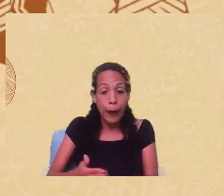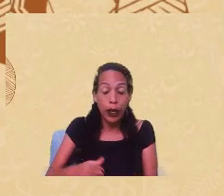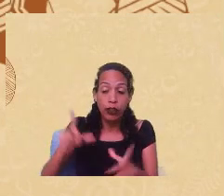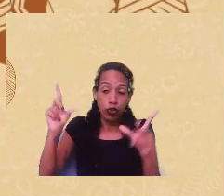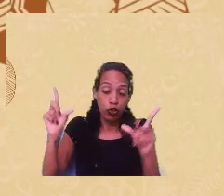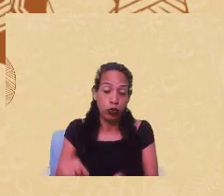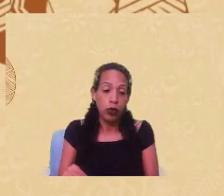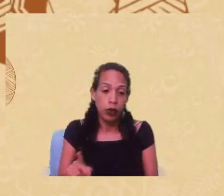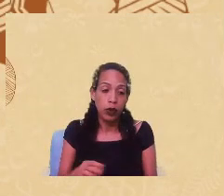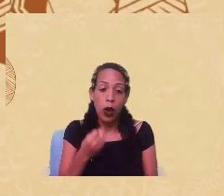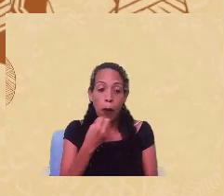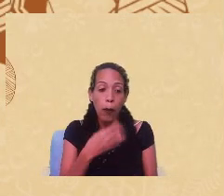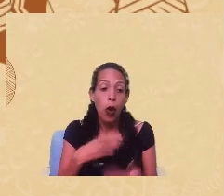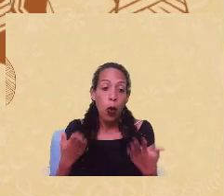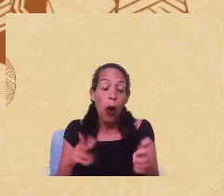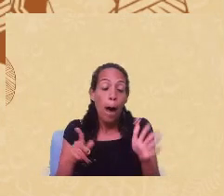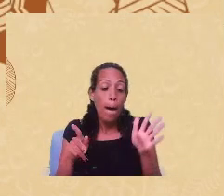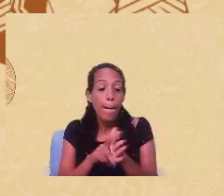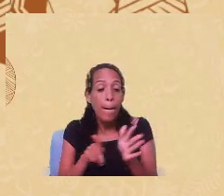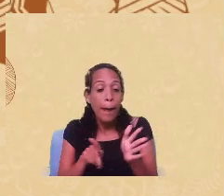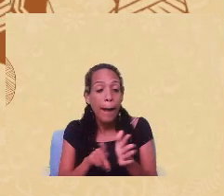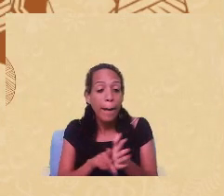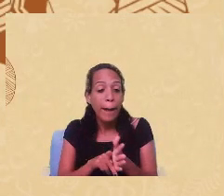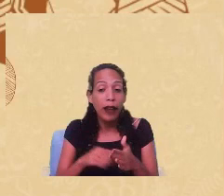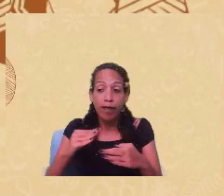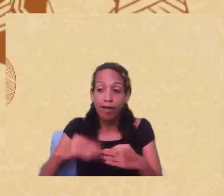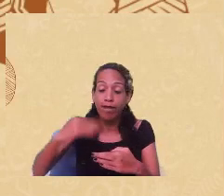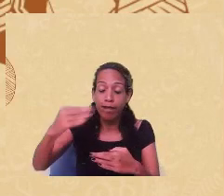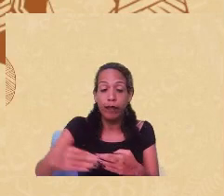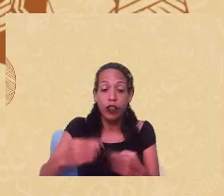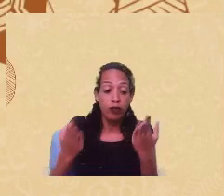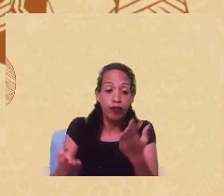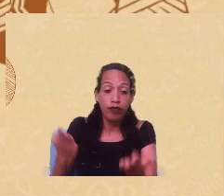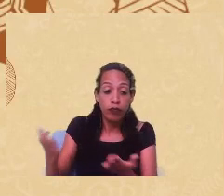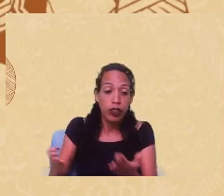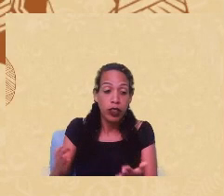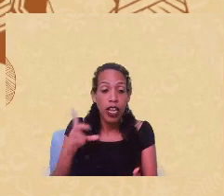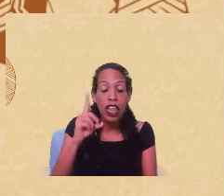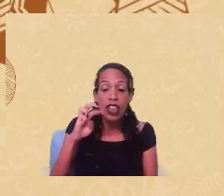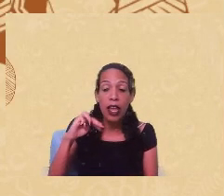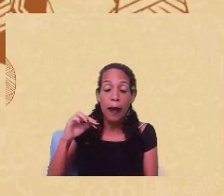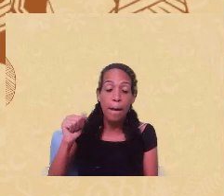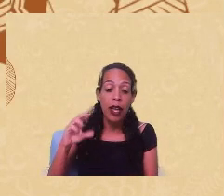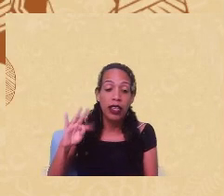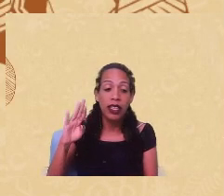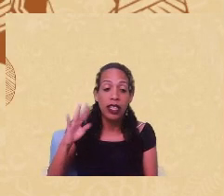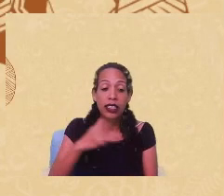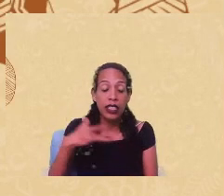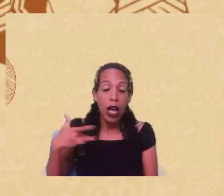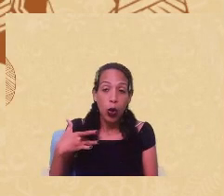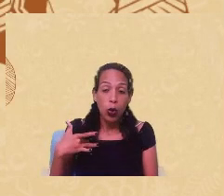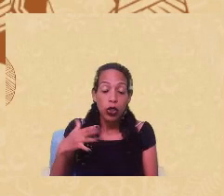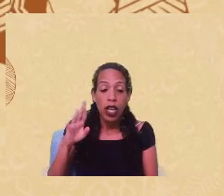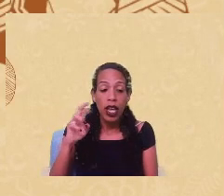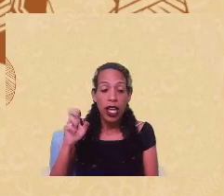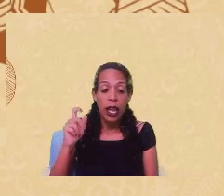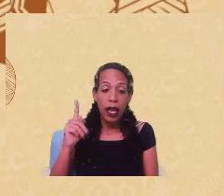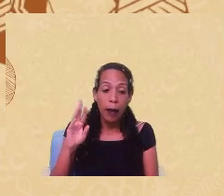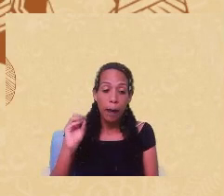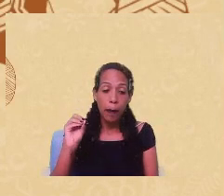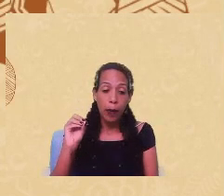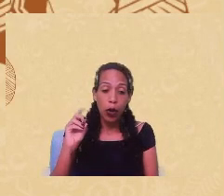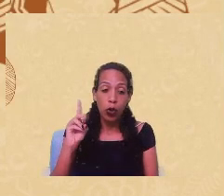E, bem, qual o nosso papel frente a essas demandas, né, assim, as demandas de saúde reprodutiva? Algumas